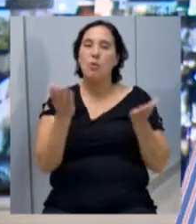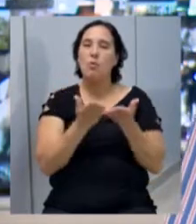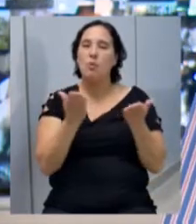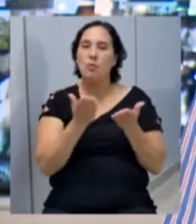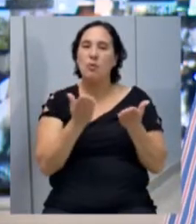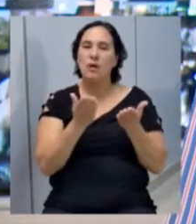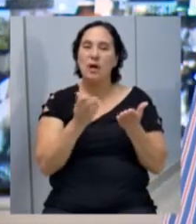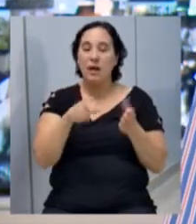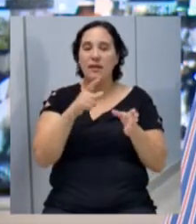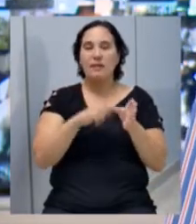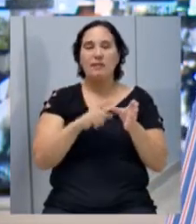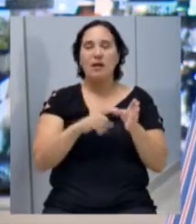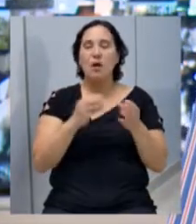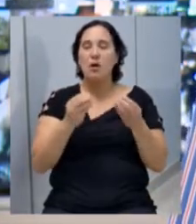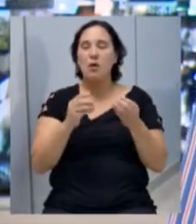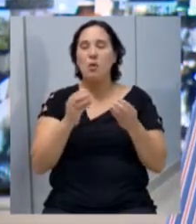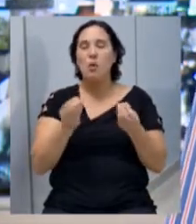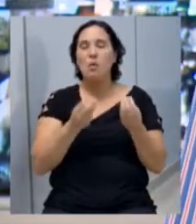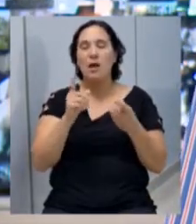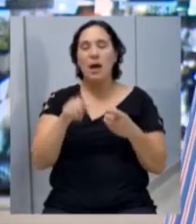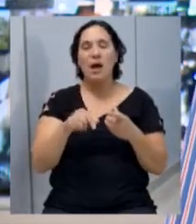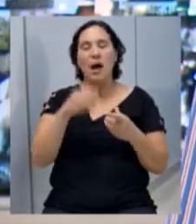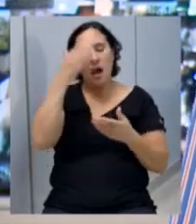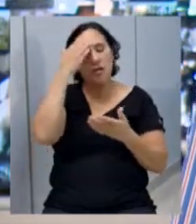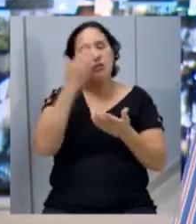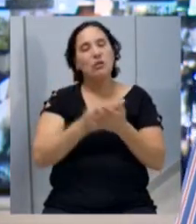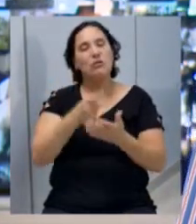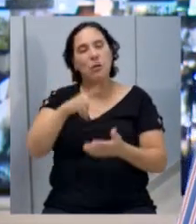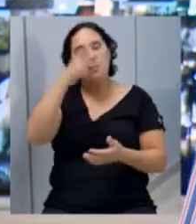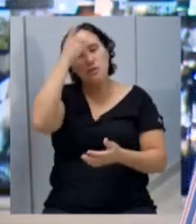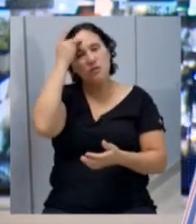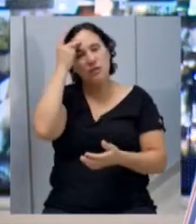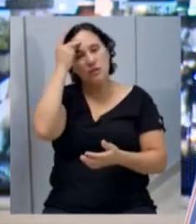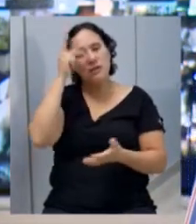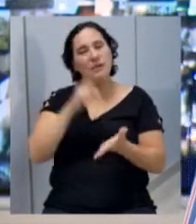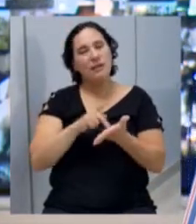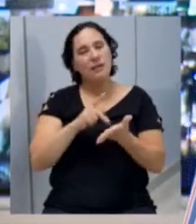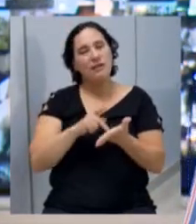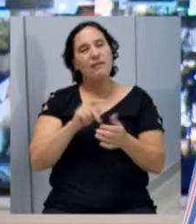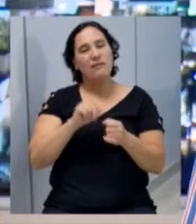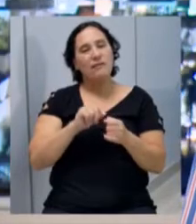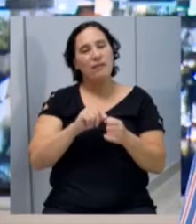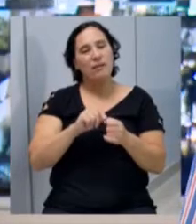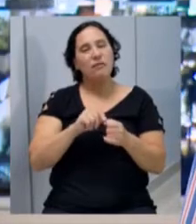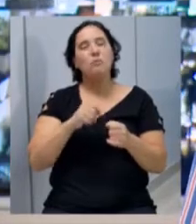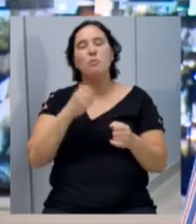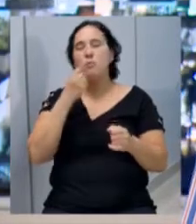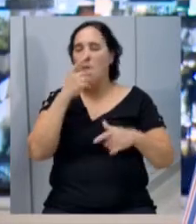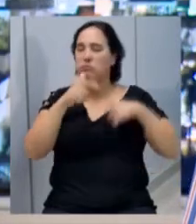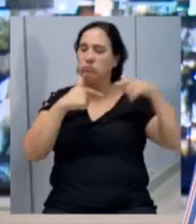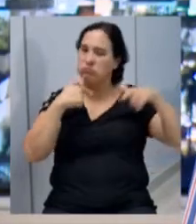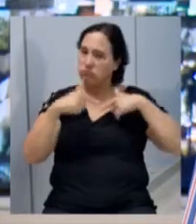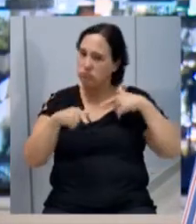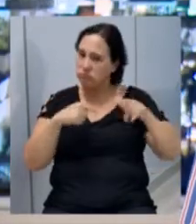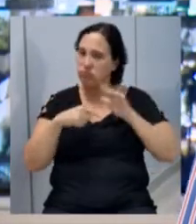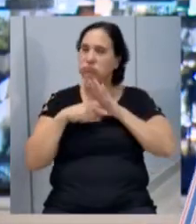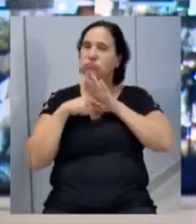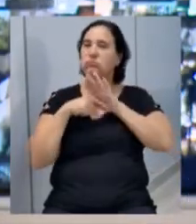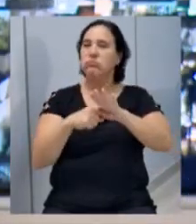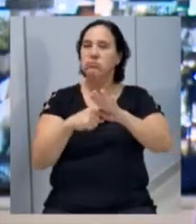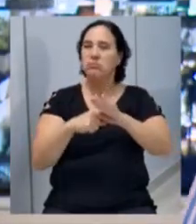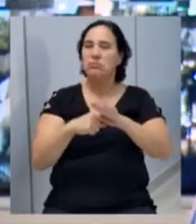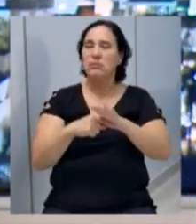essa cidade como ela é. Então, eu acredito que são pessoas como ela que realmente fazem um grande trabalho, um grande benefício,